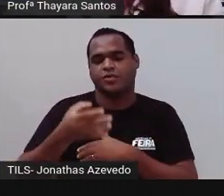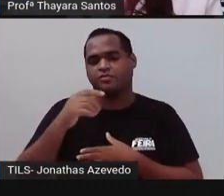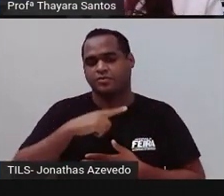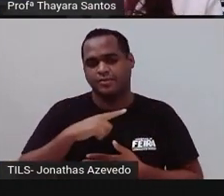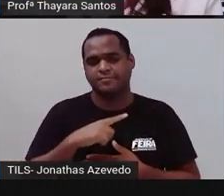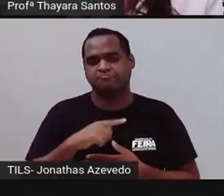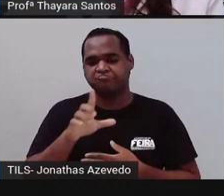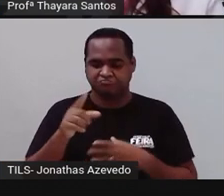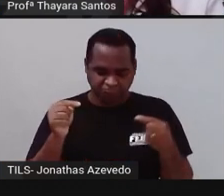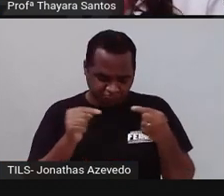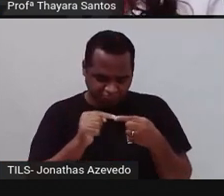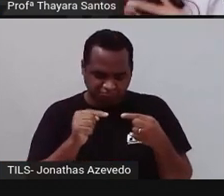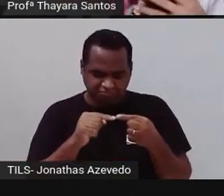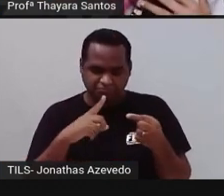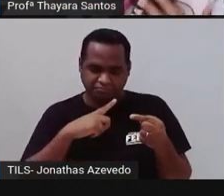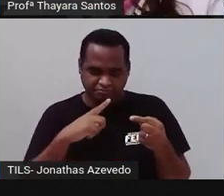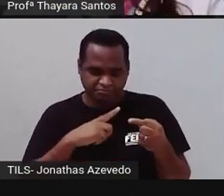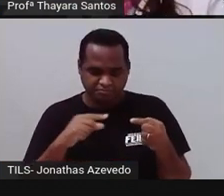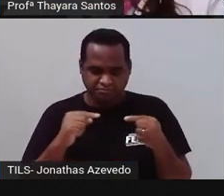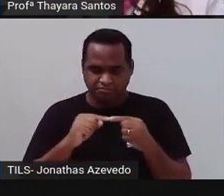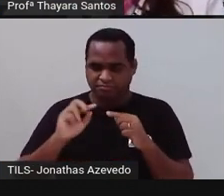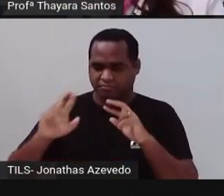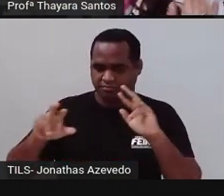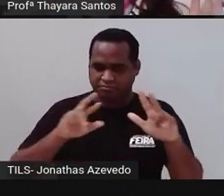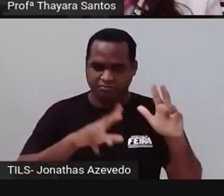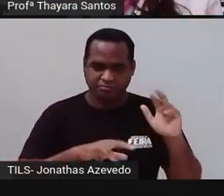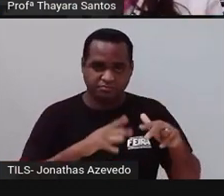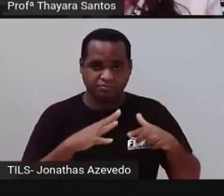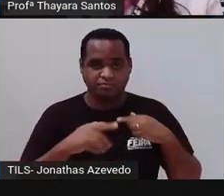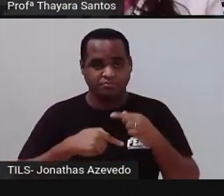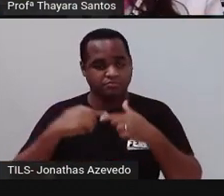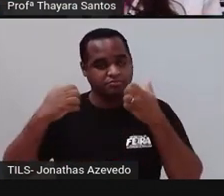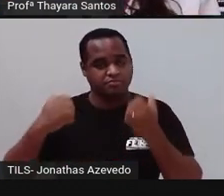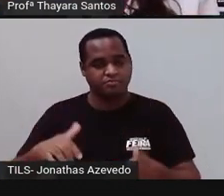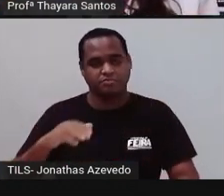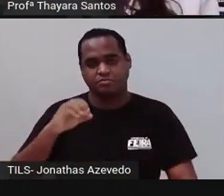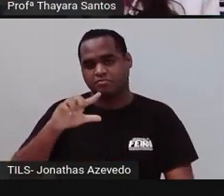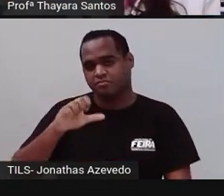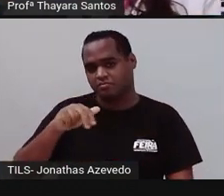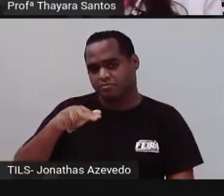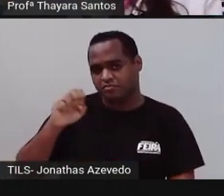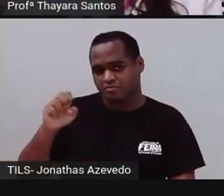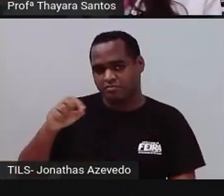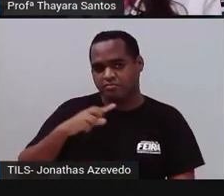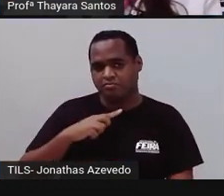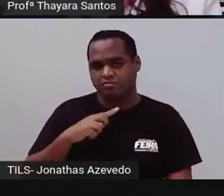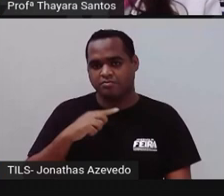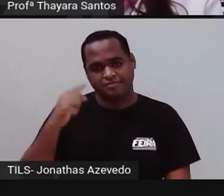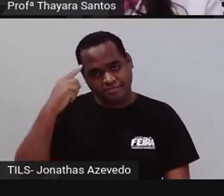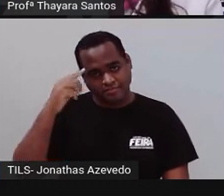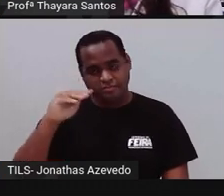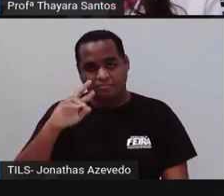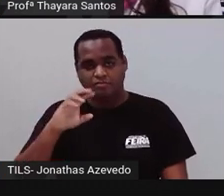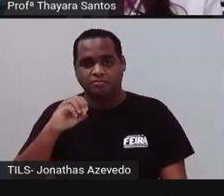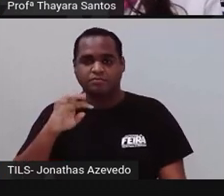Então, nesse caso, a gente tem uma variabilidade genética, não é mais um clone, como a gente viu que era lá no brotamento.